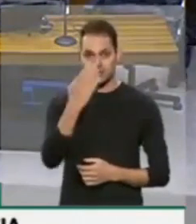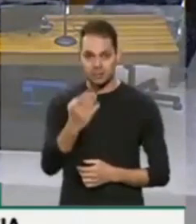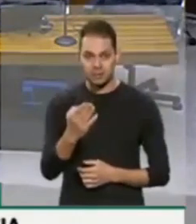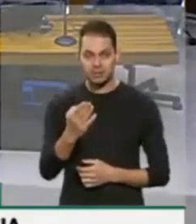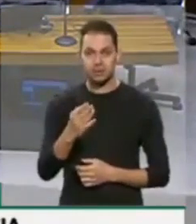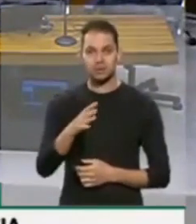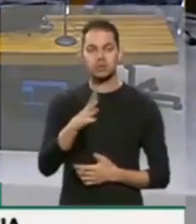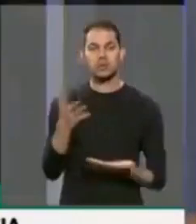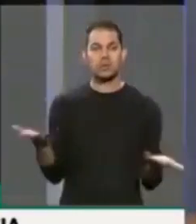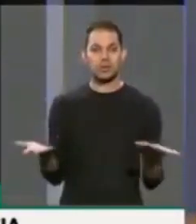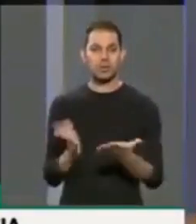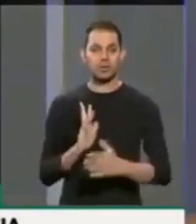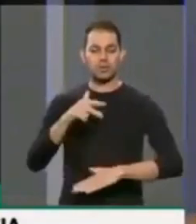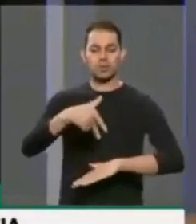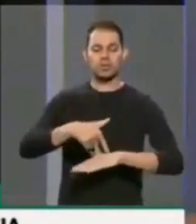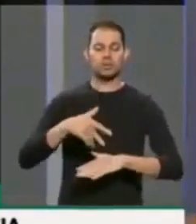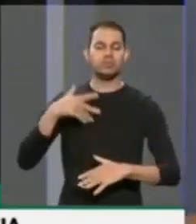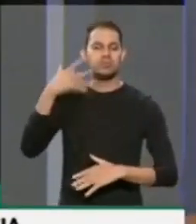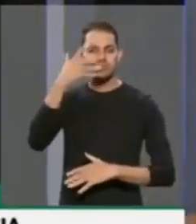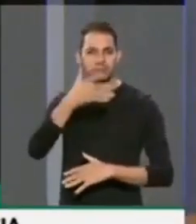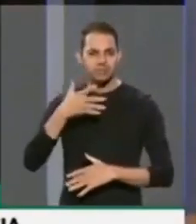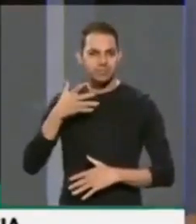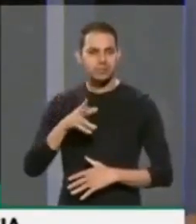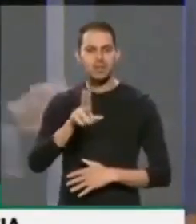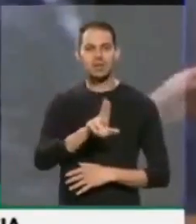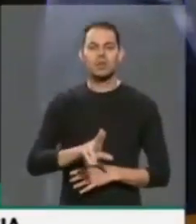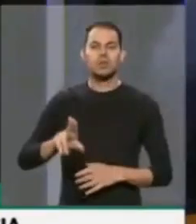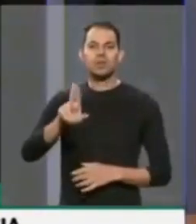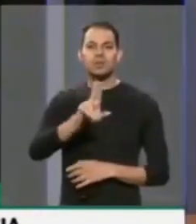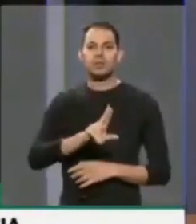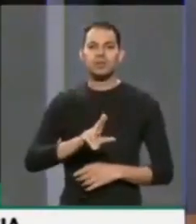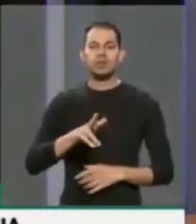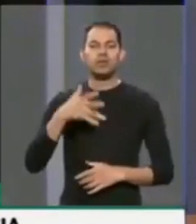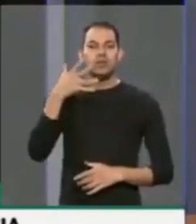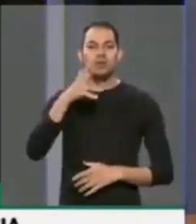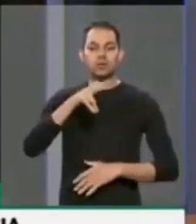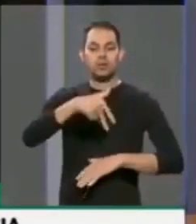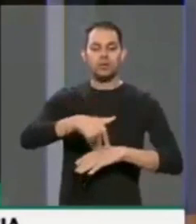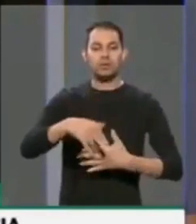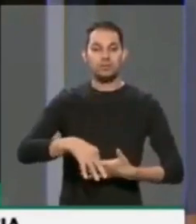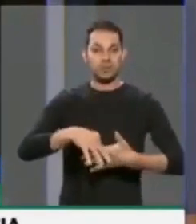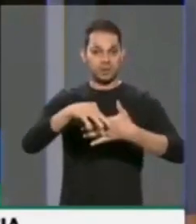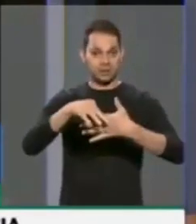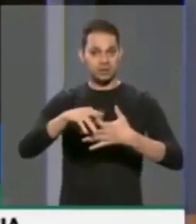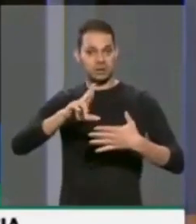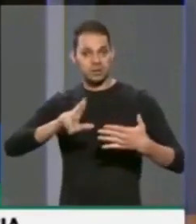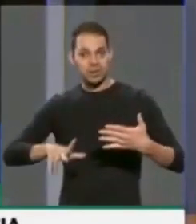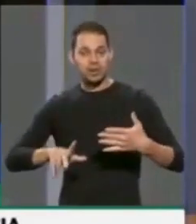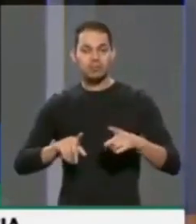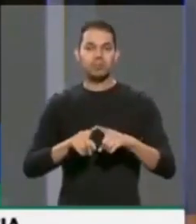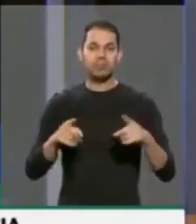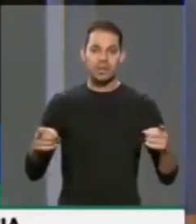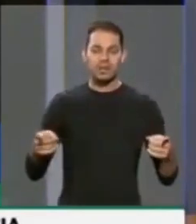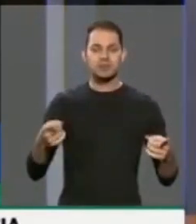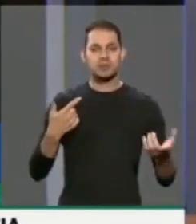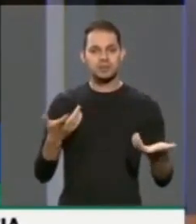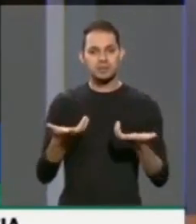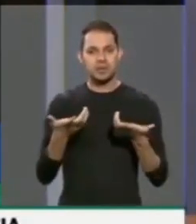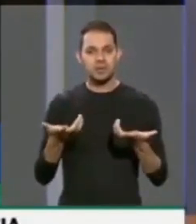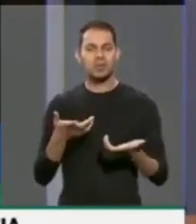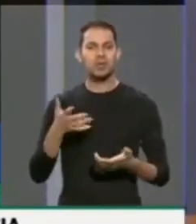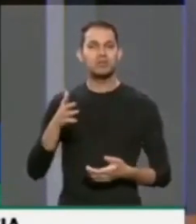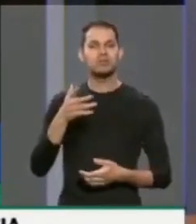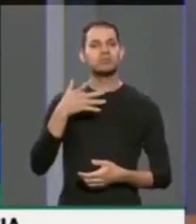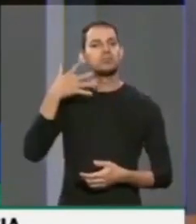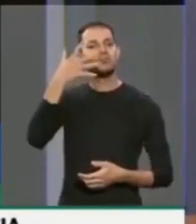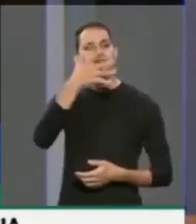pelo espaço, sei que muitos não estão utilizando aí a palavra como líderes, mas eu não poderia deixar de fazer